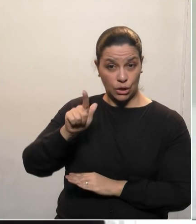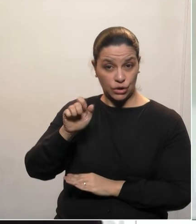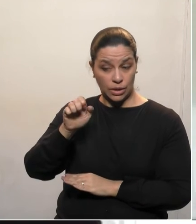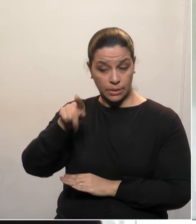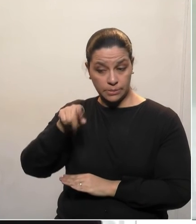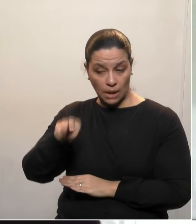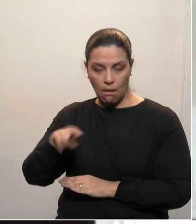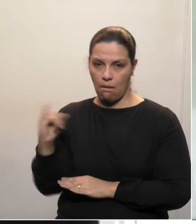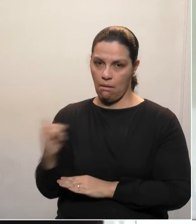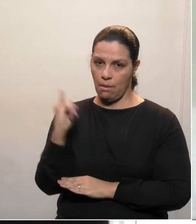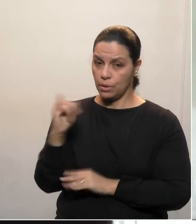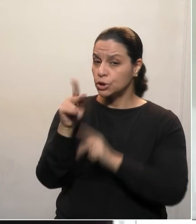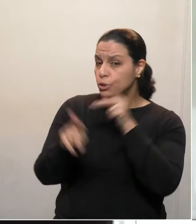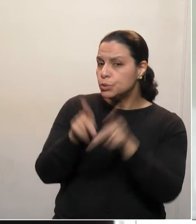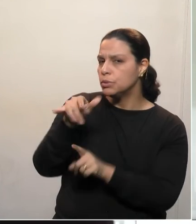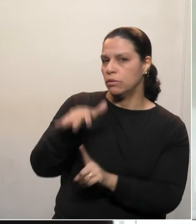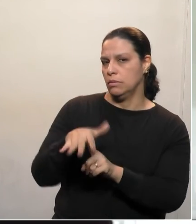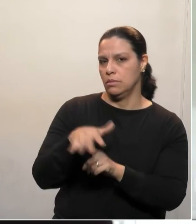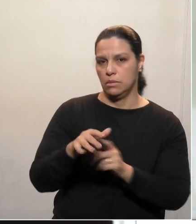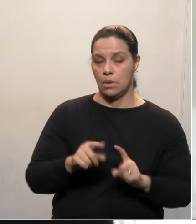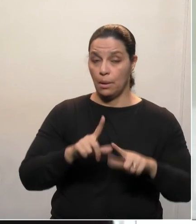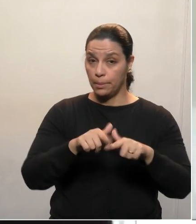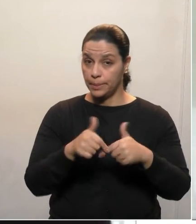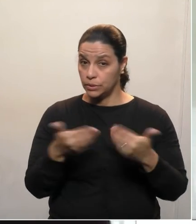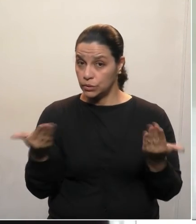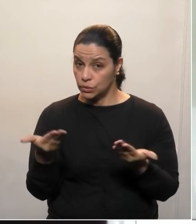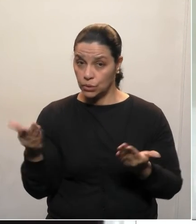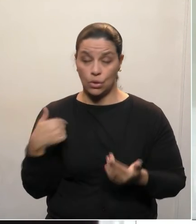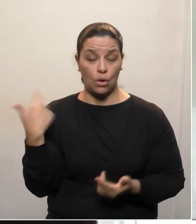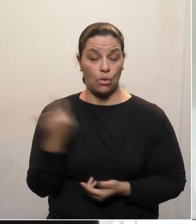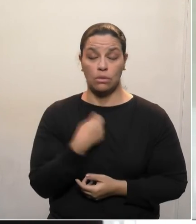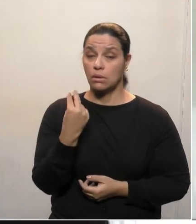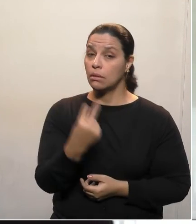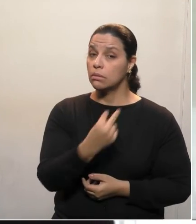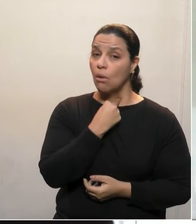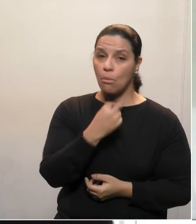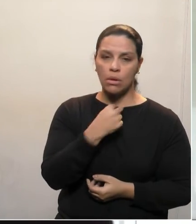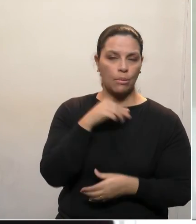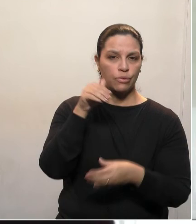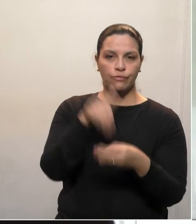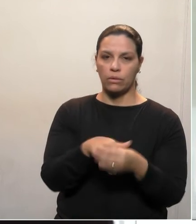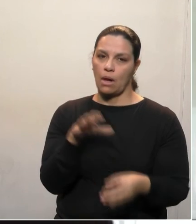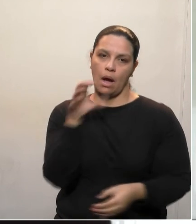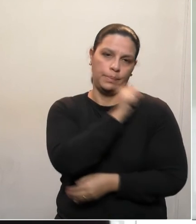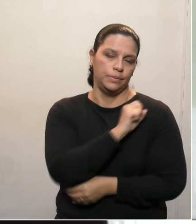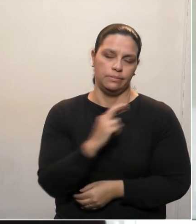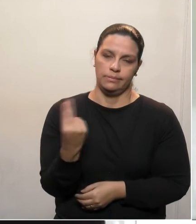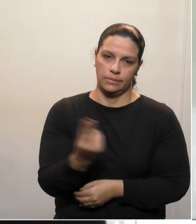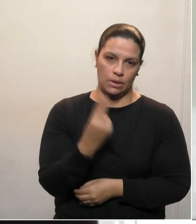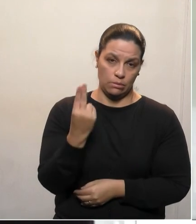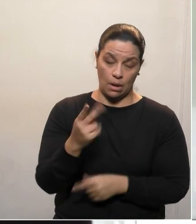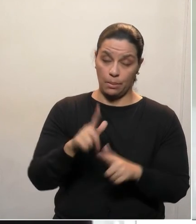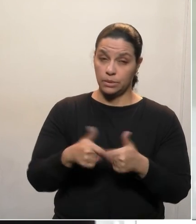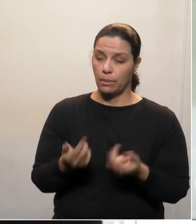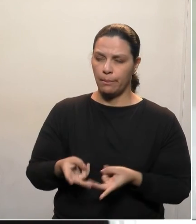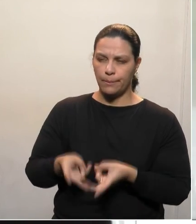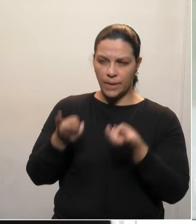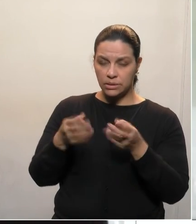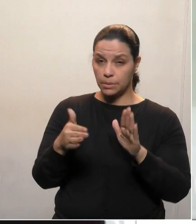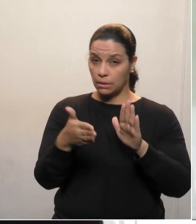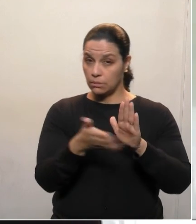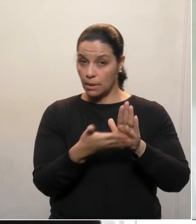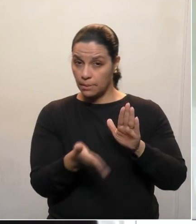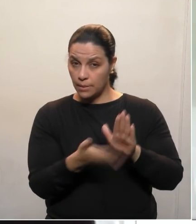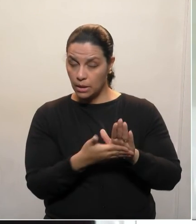para o povo paranaense. Então, portanto, não podemos votar de modo atropelado. Eu percebi que está na